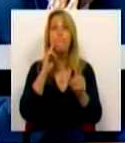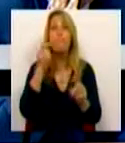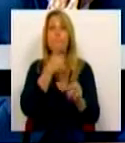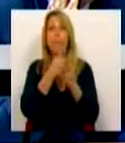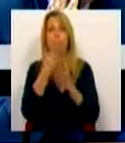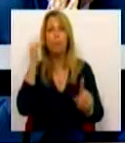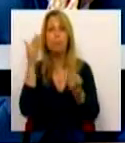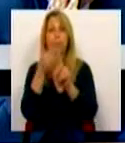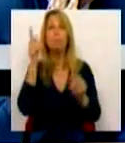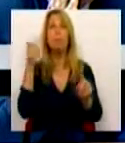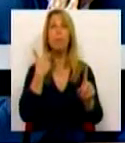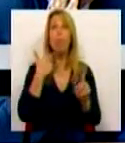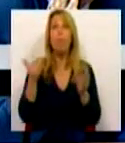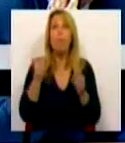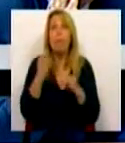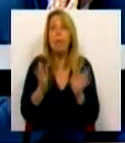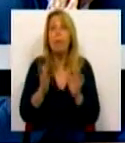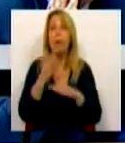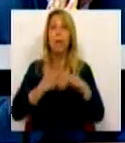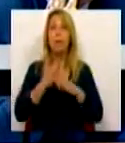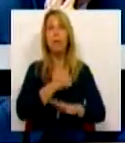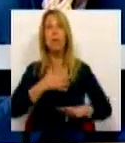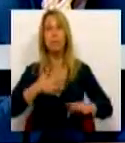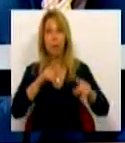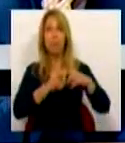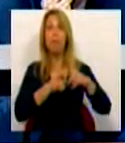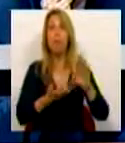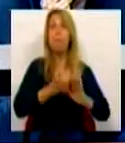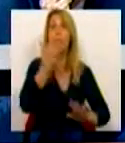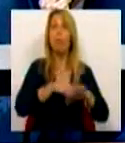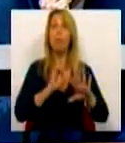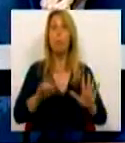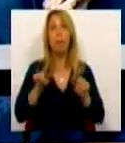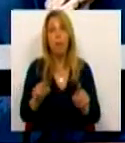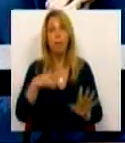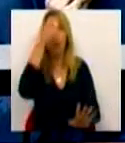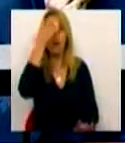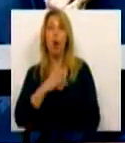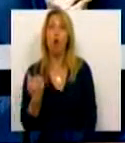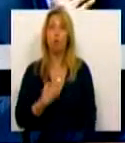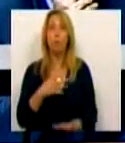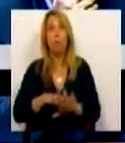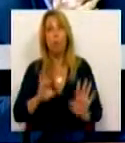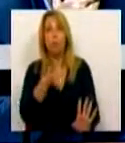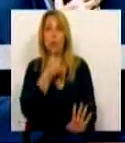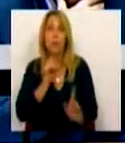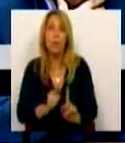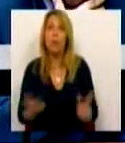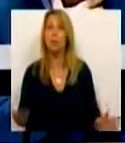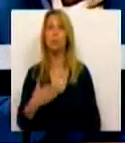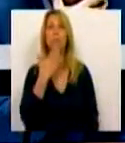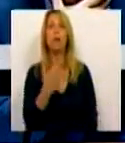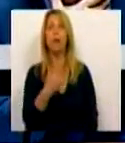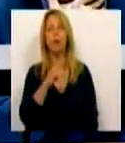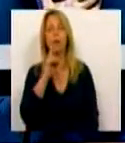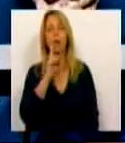pequenas e médias empresas. São elas as grandes beneficiárias. Este é o nosso ponto de vista e por isso adotámos esta medida. Muito obrigado, senhora.